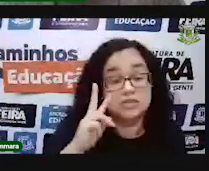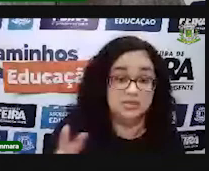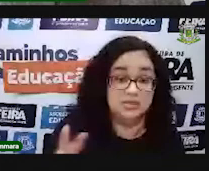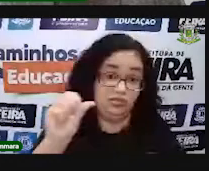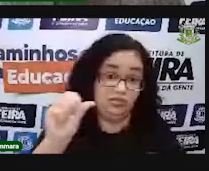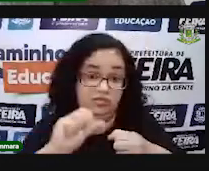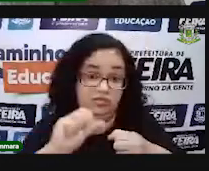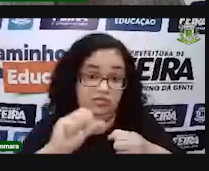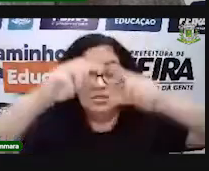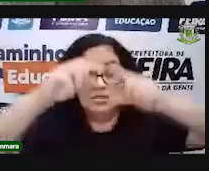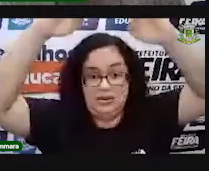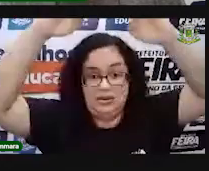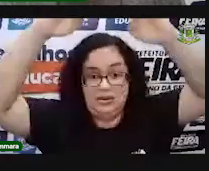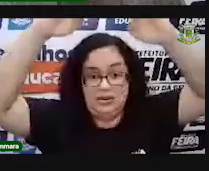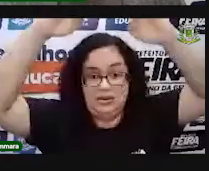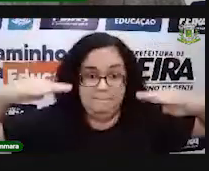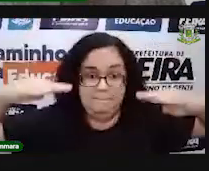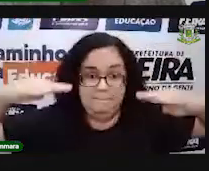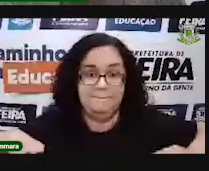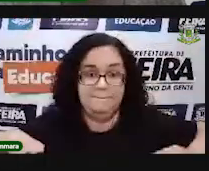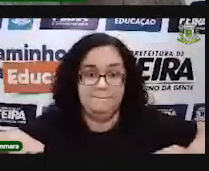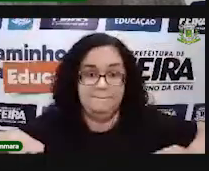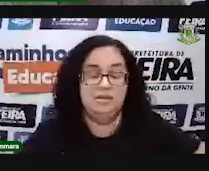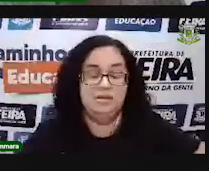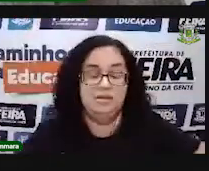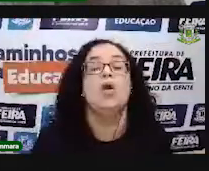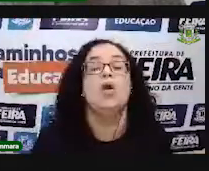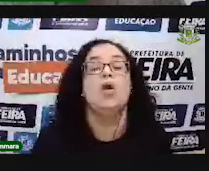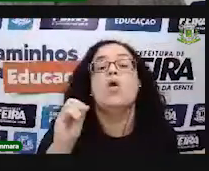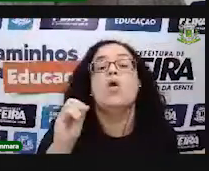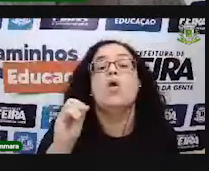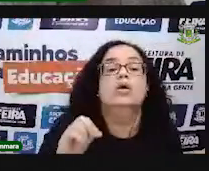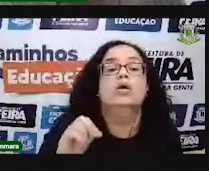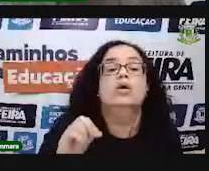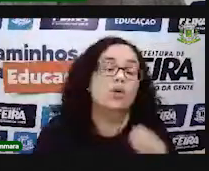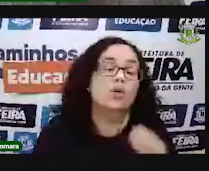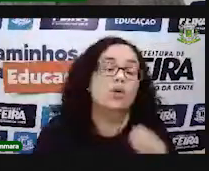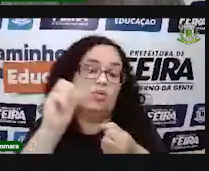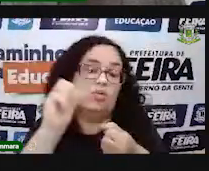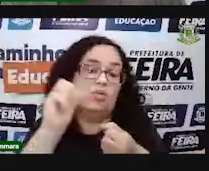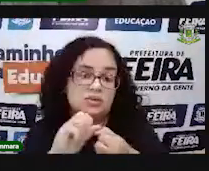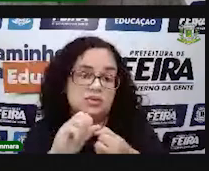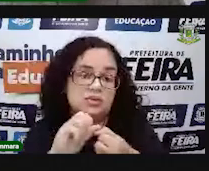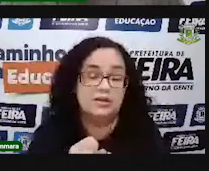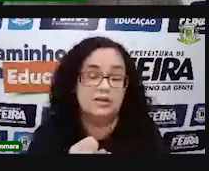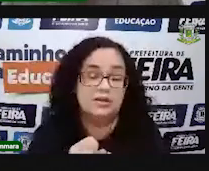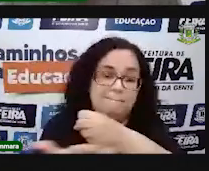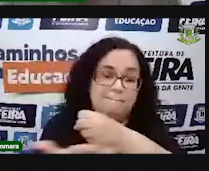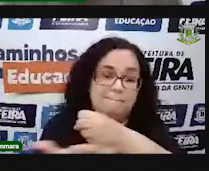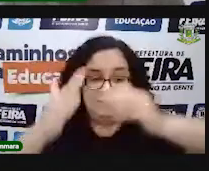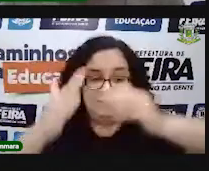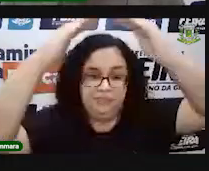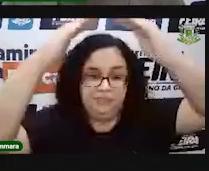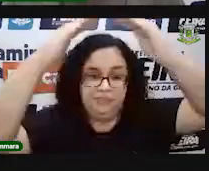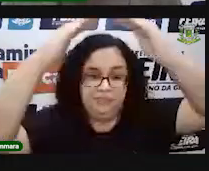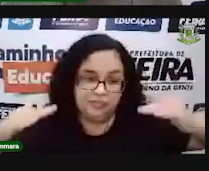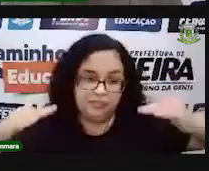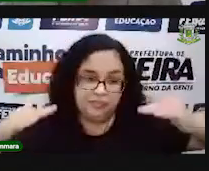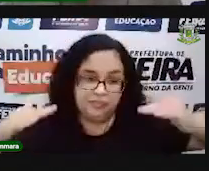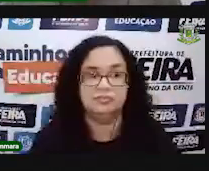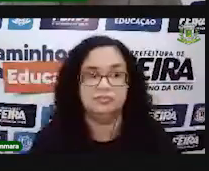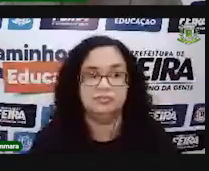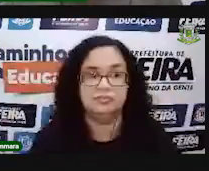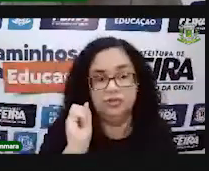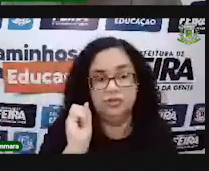quadrada. É você construir essa pirâmide, tá bom? Então, como é que você vai construir